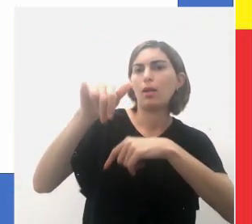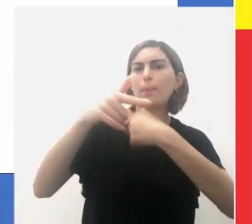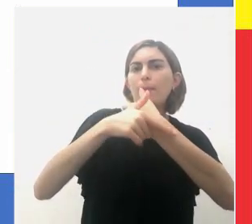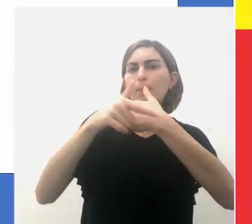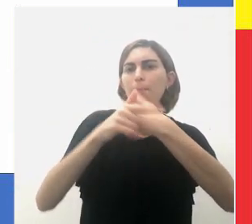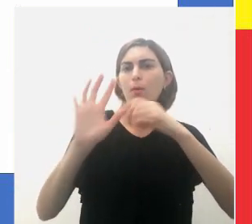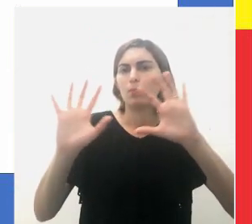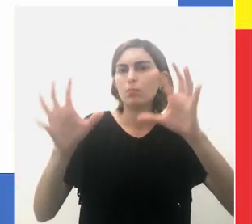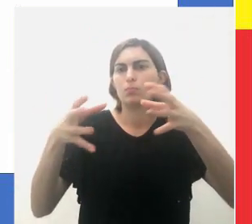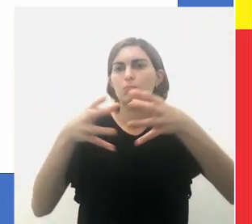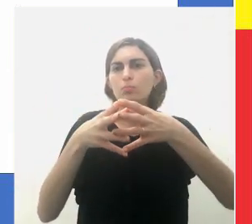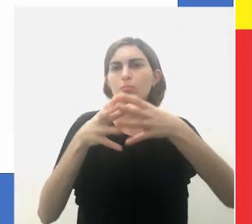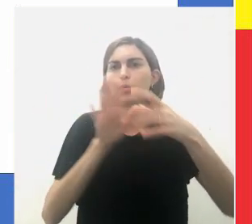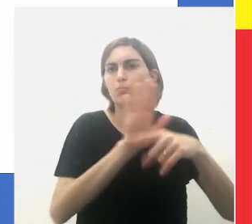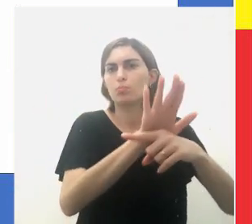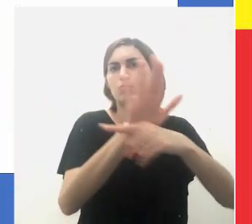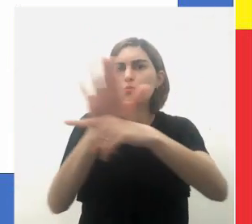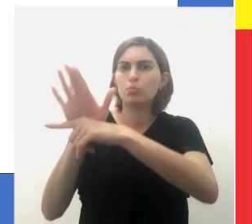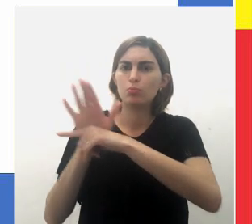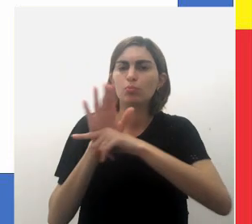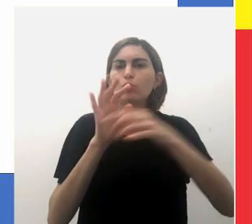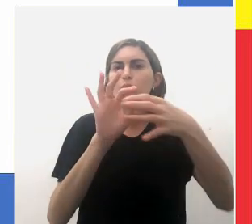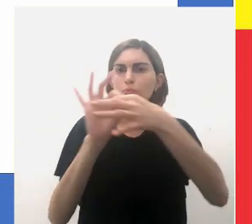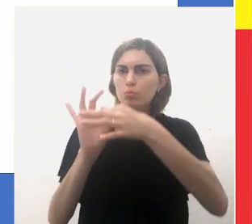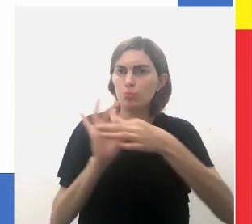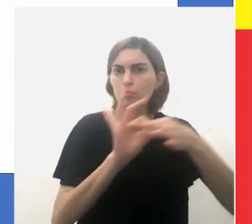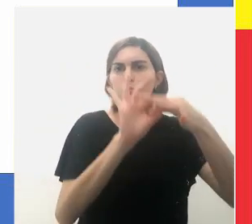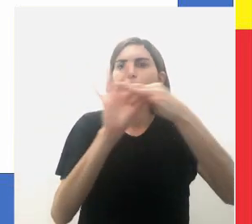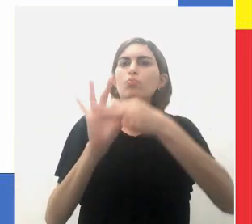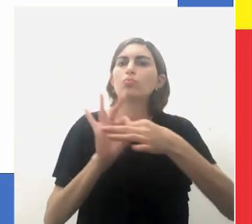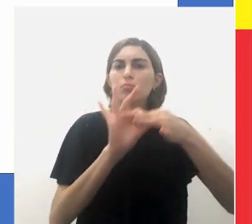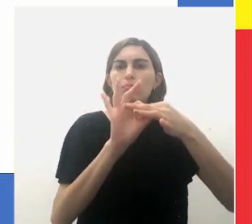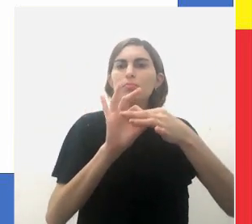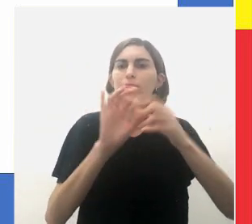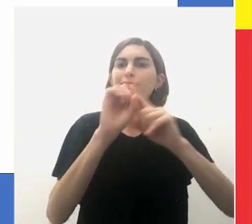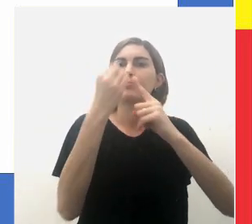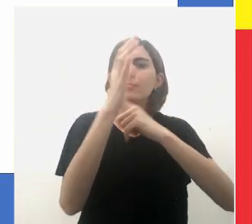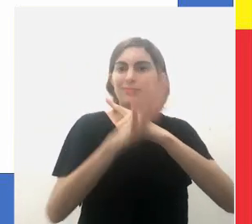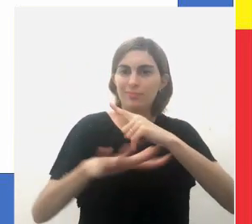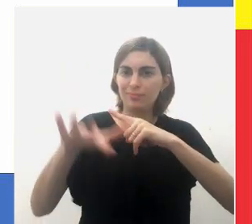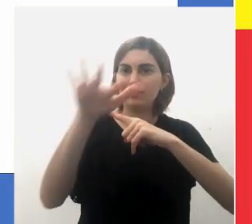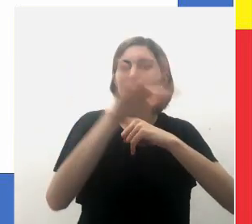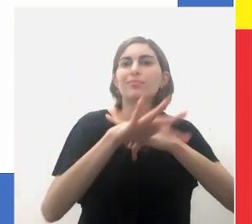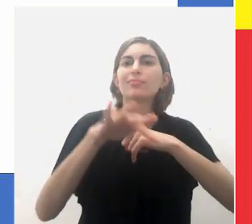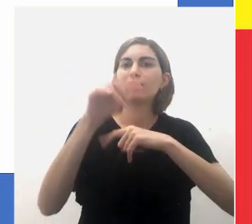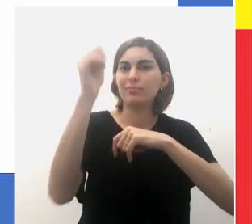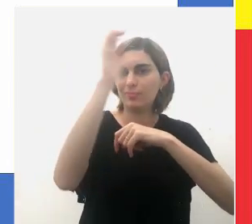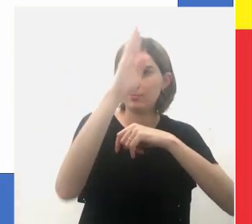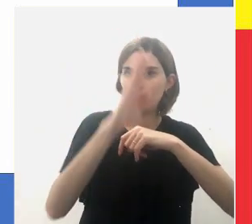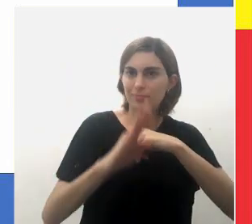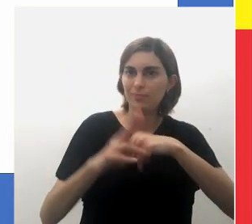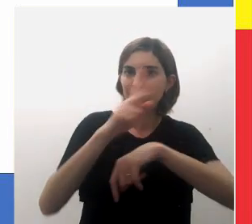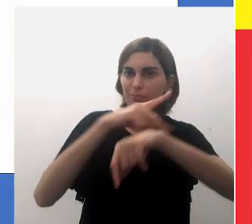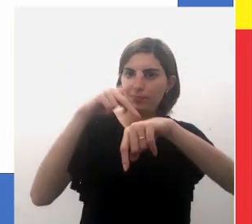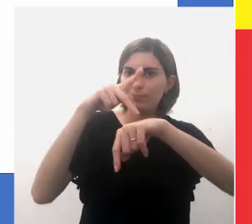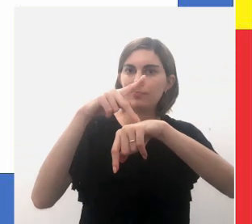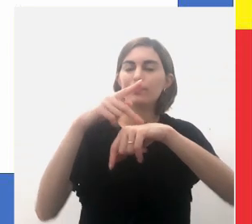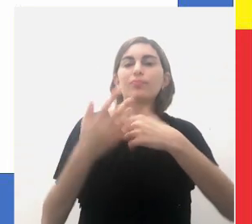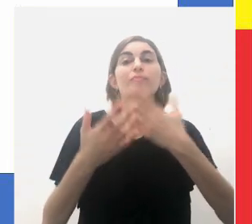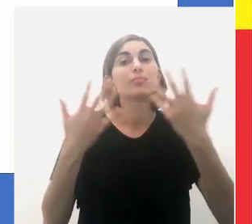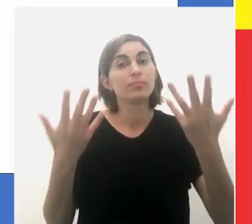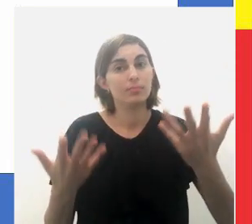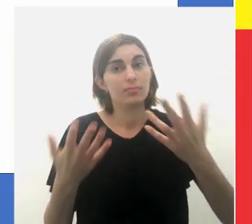papel de integrá-las de maneira harmoniosa na sociedade nacional. Eu